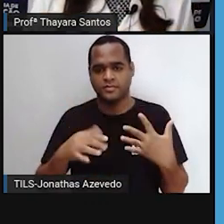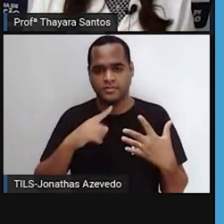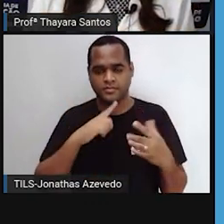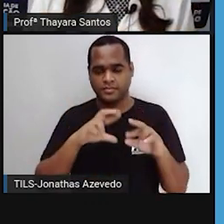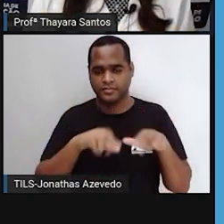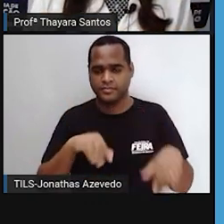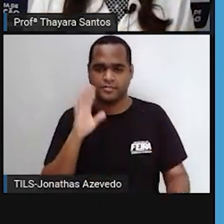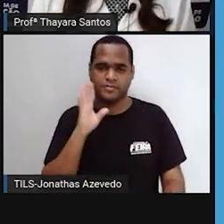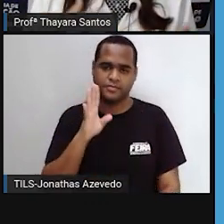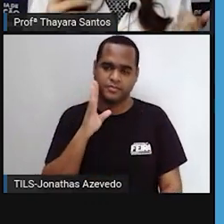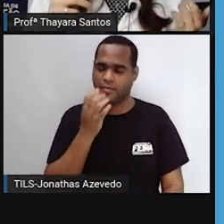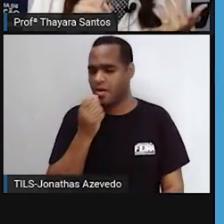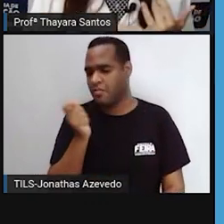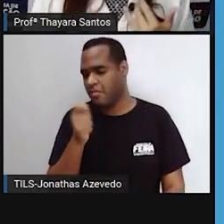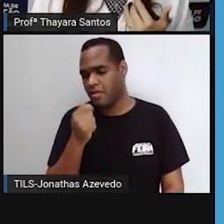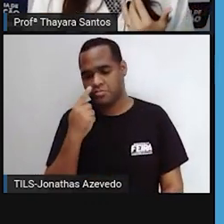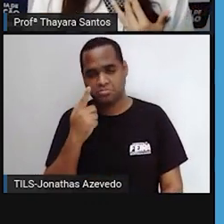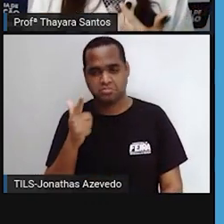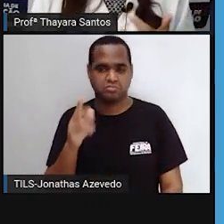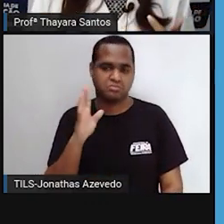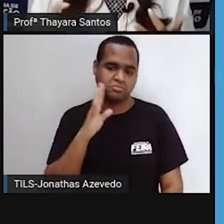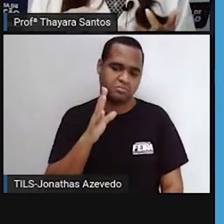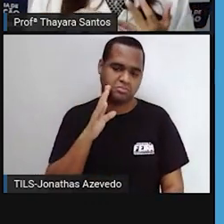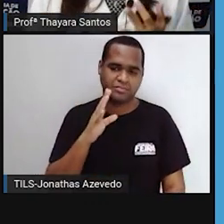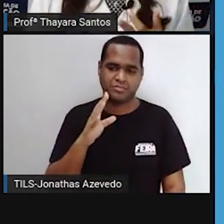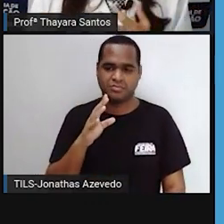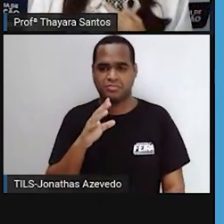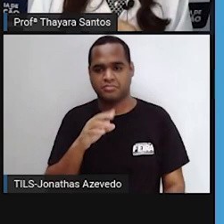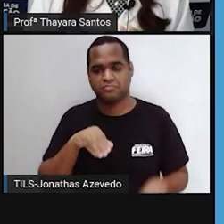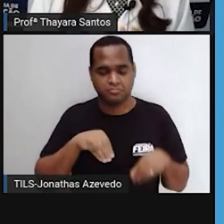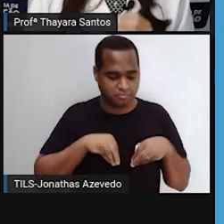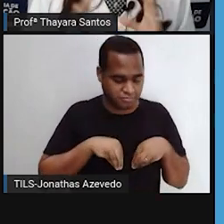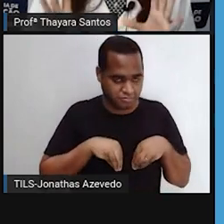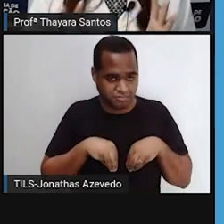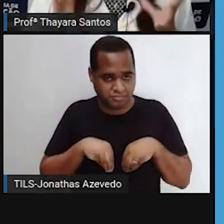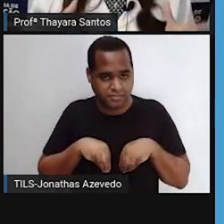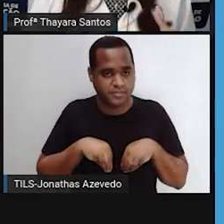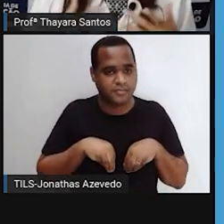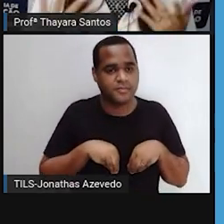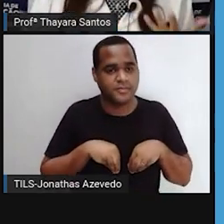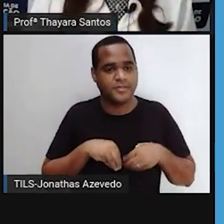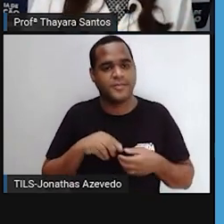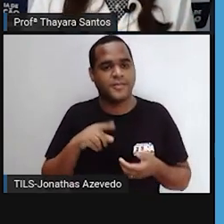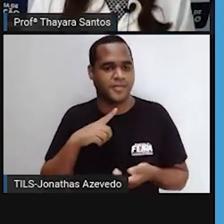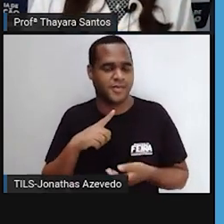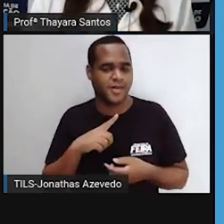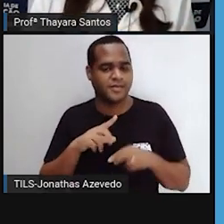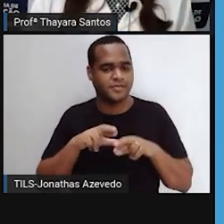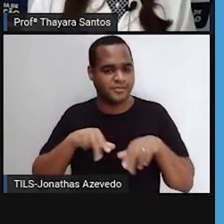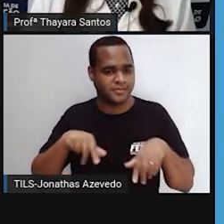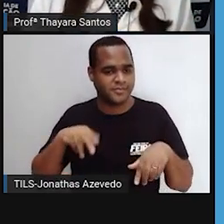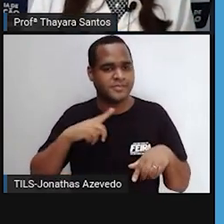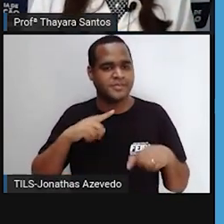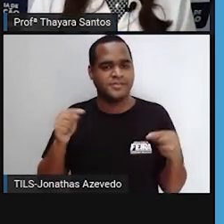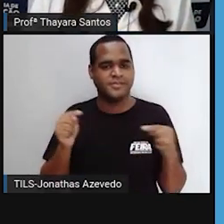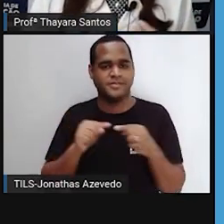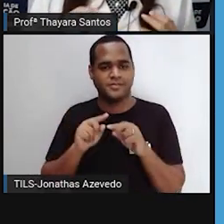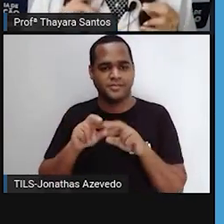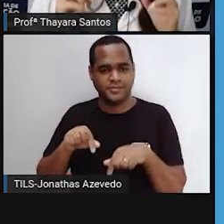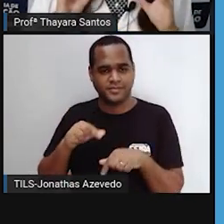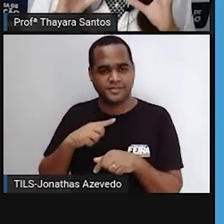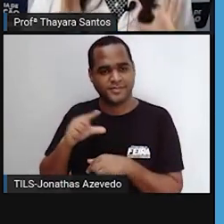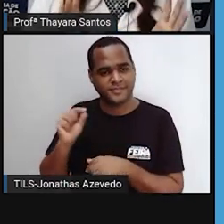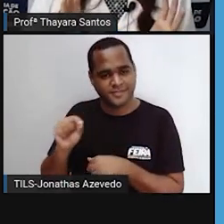coisas lá que dá para você ver. Então, tem coisas tipo dinossauros. Mas aqui eu escolhi ver as células e as organelas citoplasmáticas.